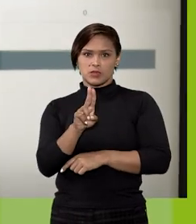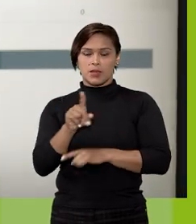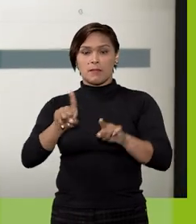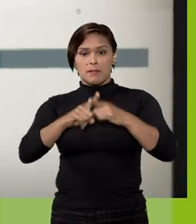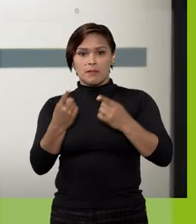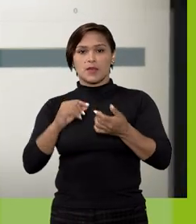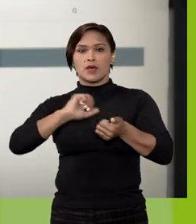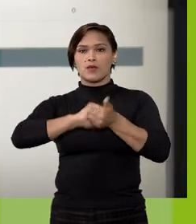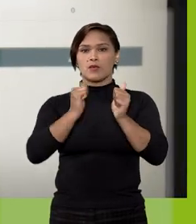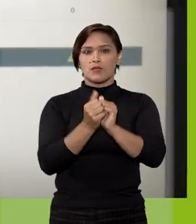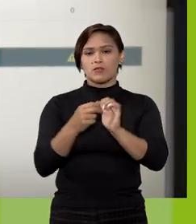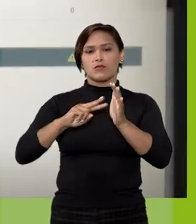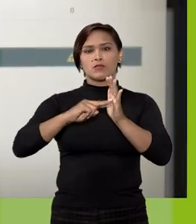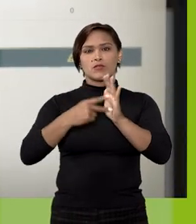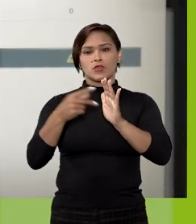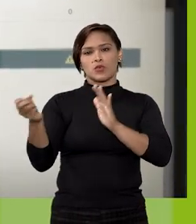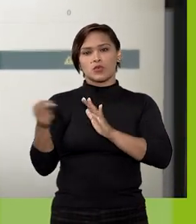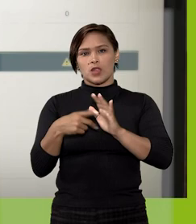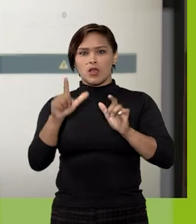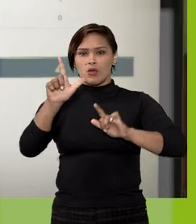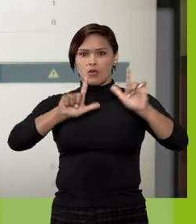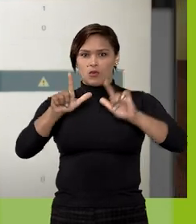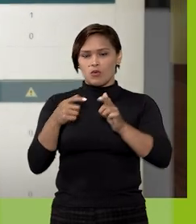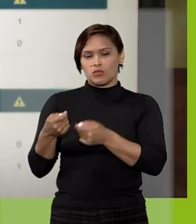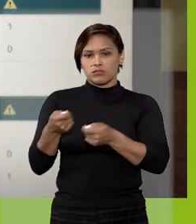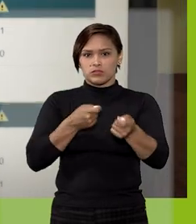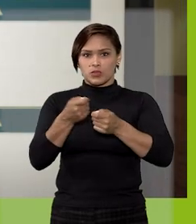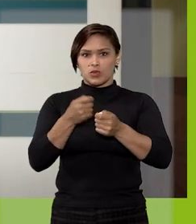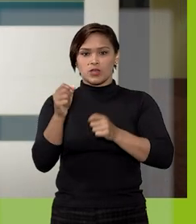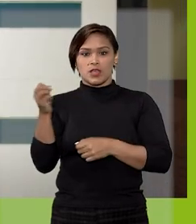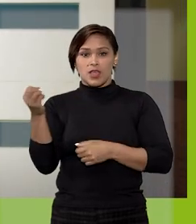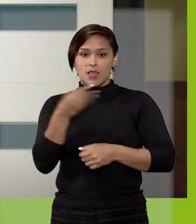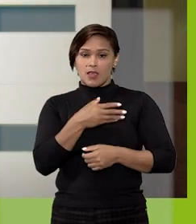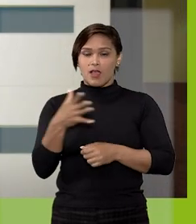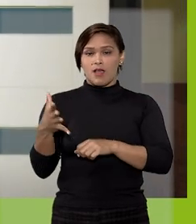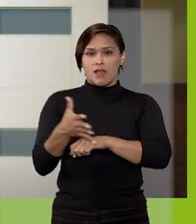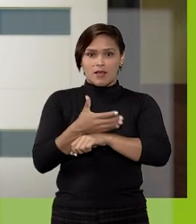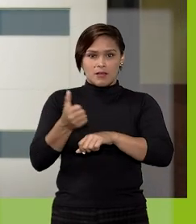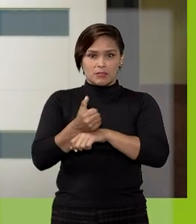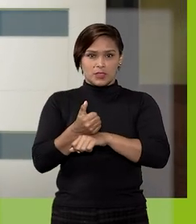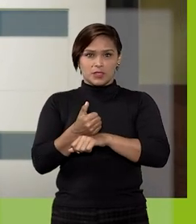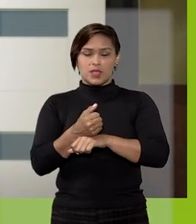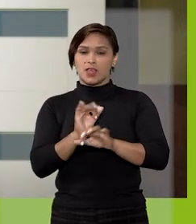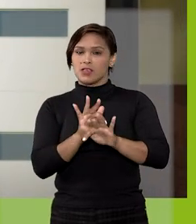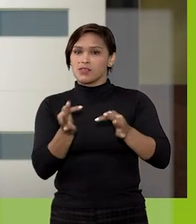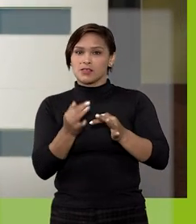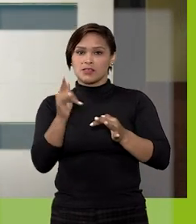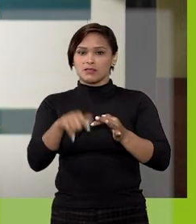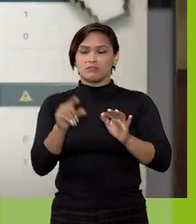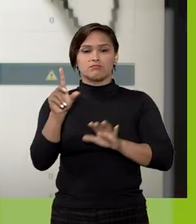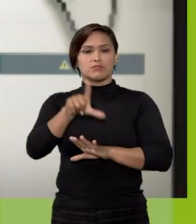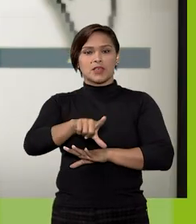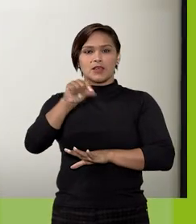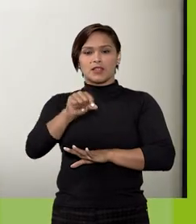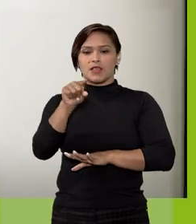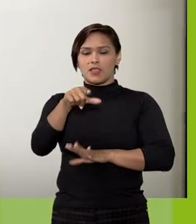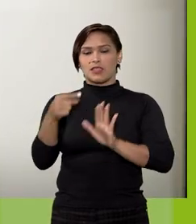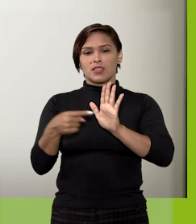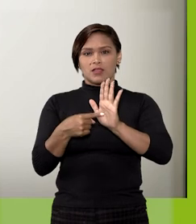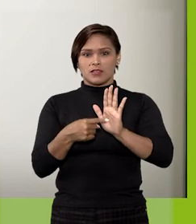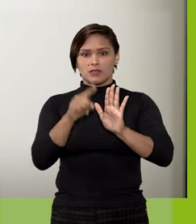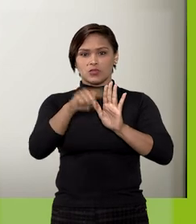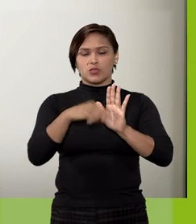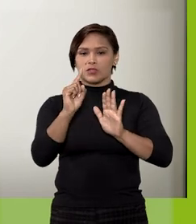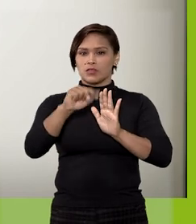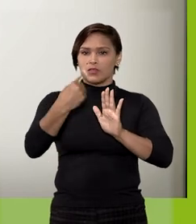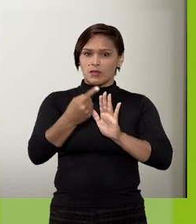Para configurar o Painel de Controle de sua unidade e otimizar a sua experiência no SEI, é simples. Basta clicar neste botão